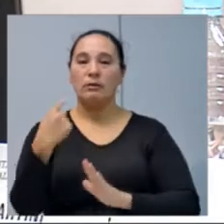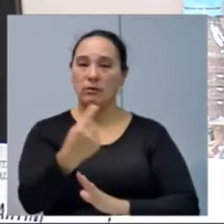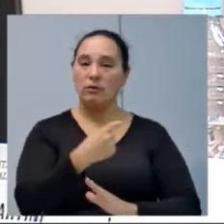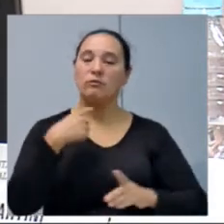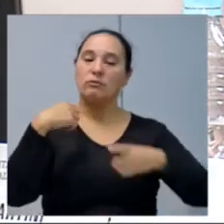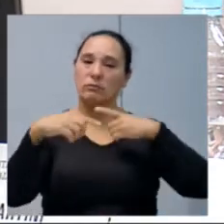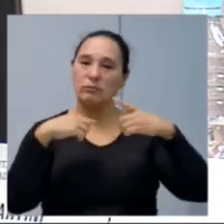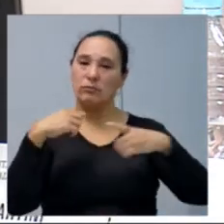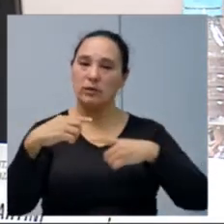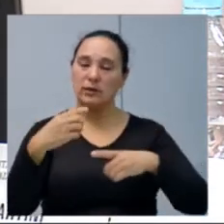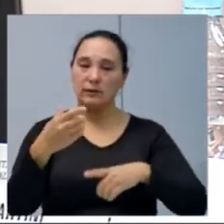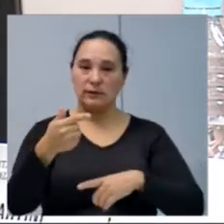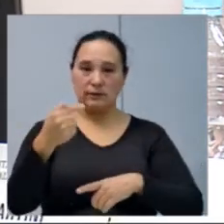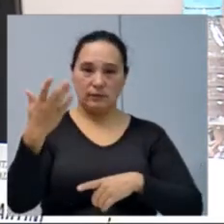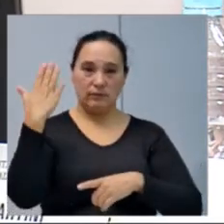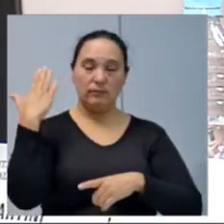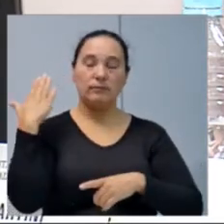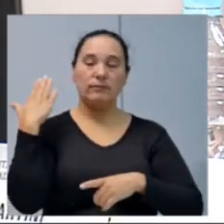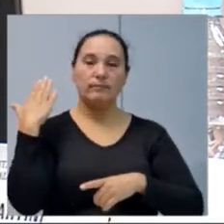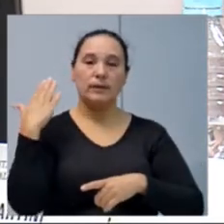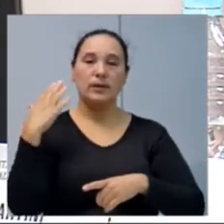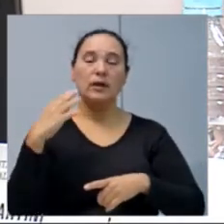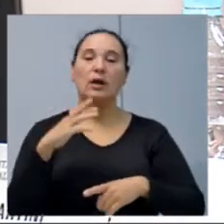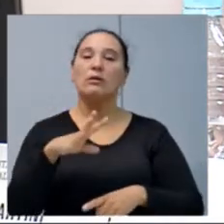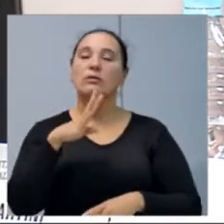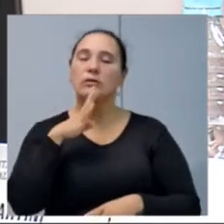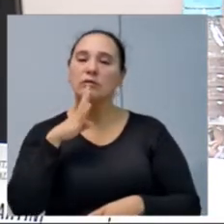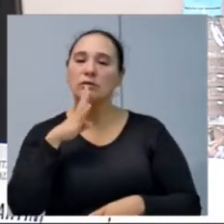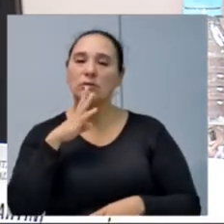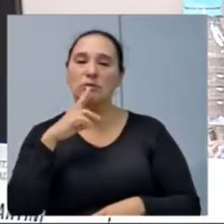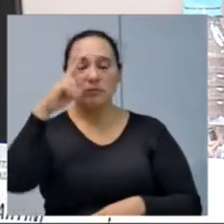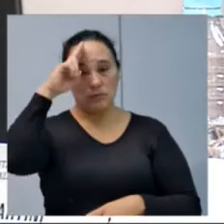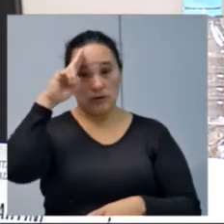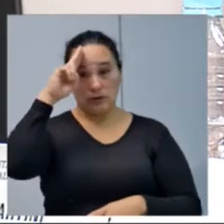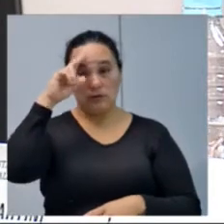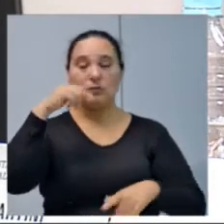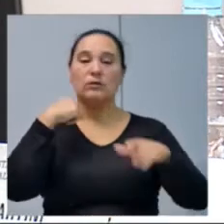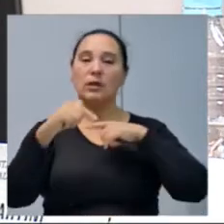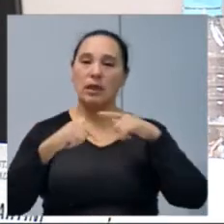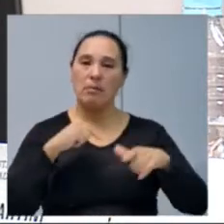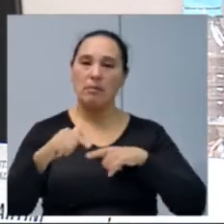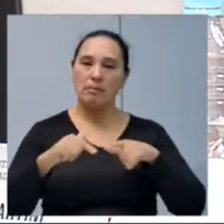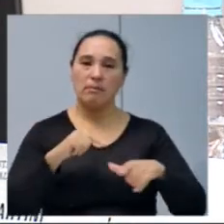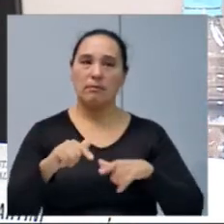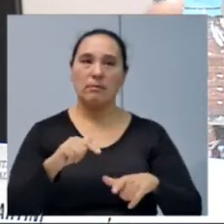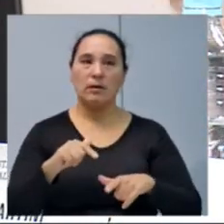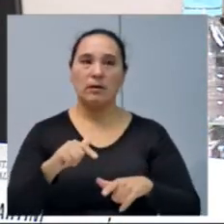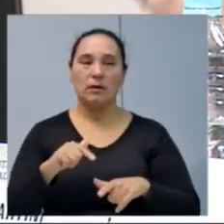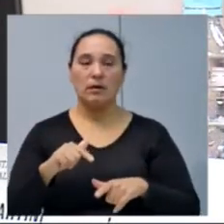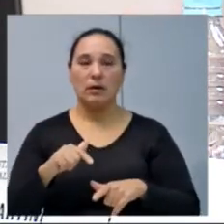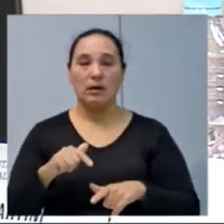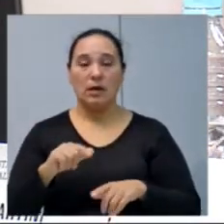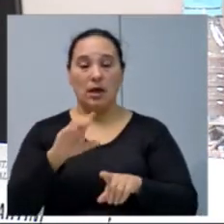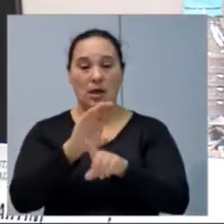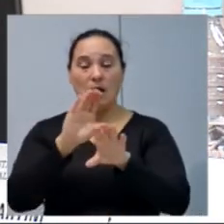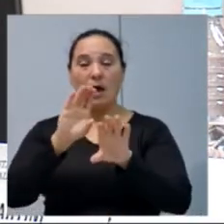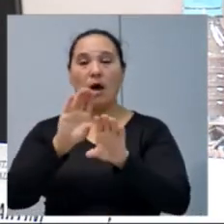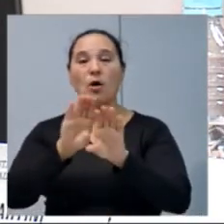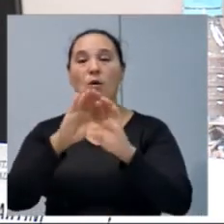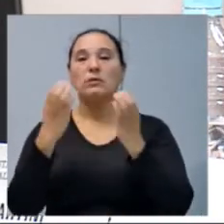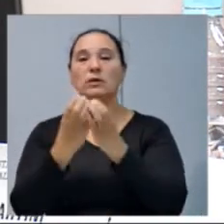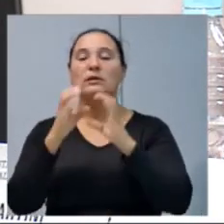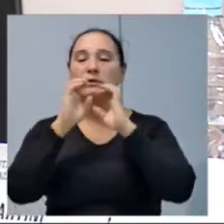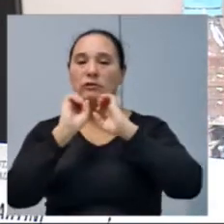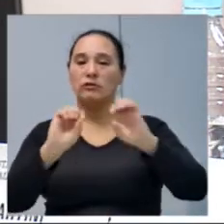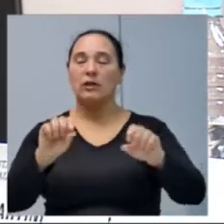debatemos na última sessão, mas reconhecimento, Natal, pelo trabalho e também a todo o trabalho que a comunidade evangélica de Xenxerê se